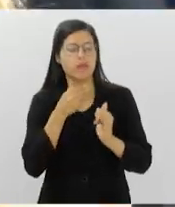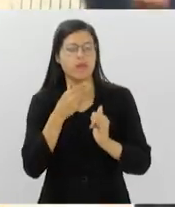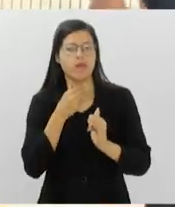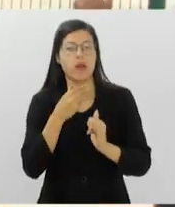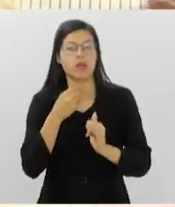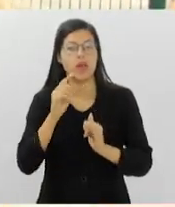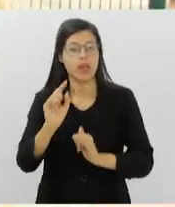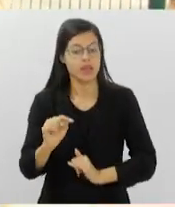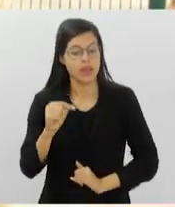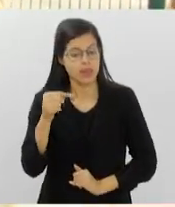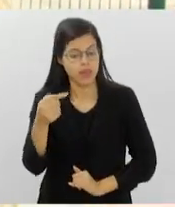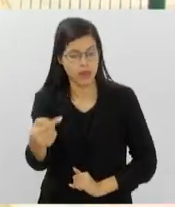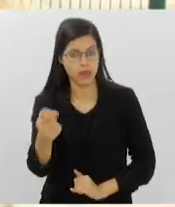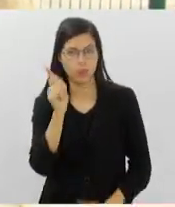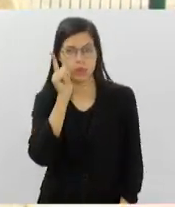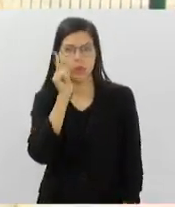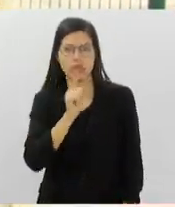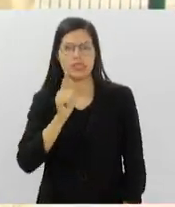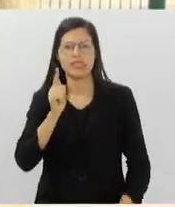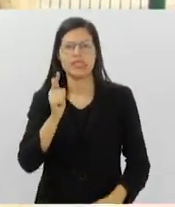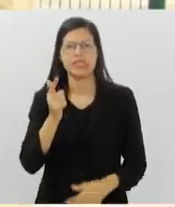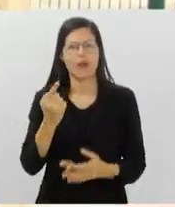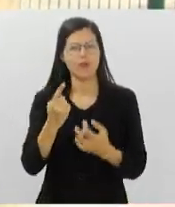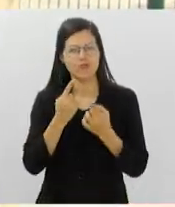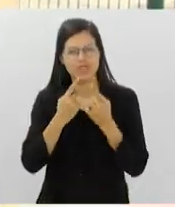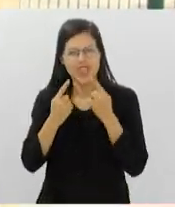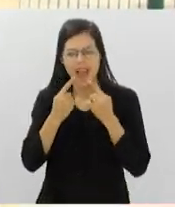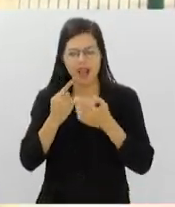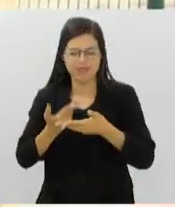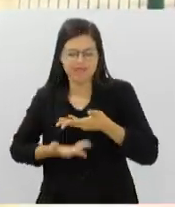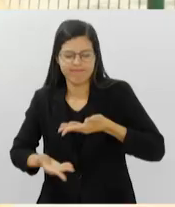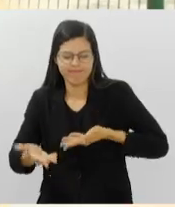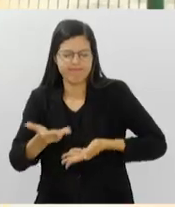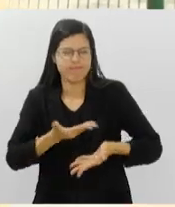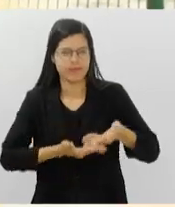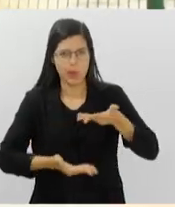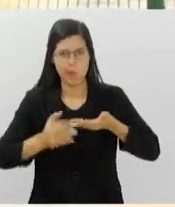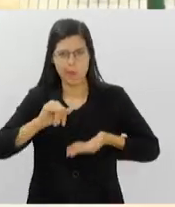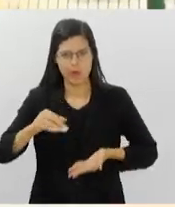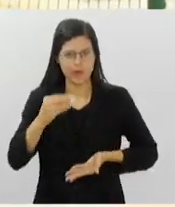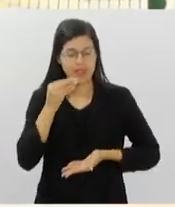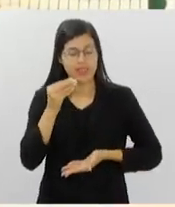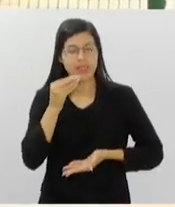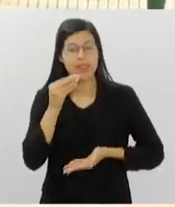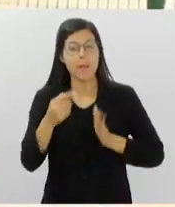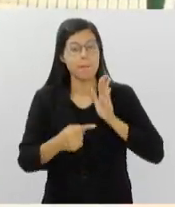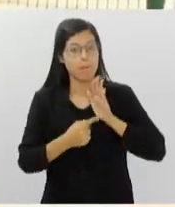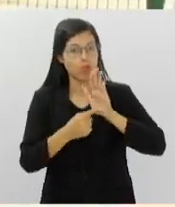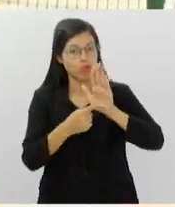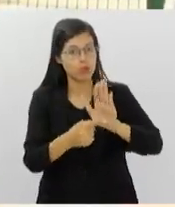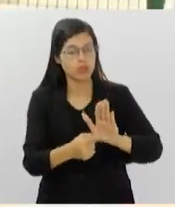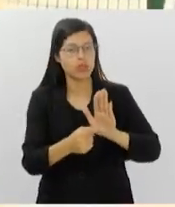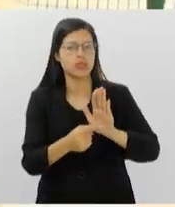aí, então, conseguir construir um diálogo muito mais proveitoso, mostrando as evidências científicas que possam